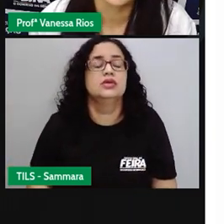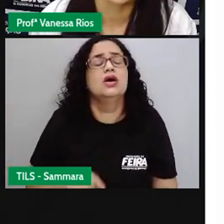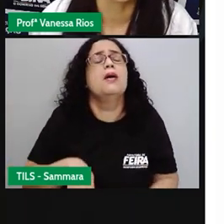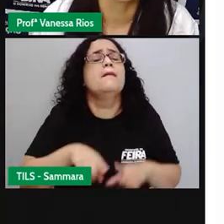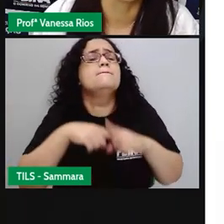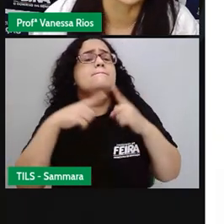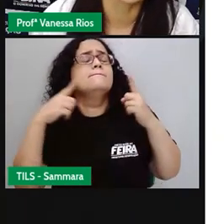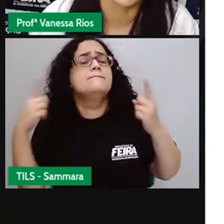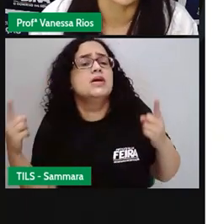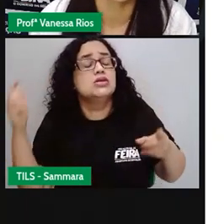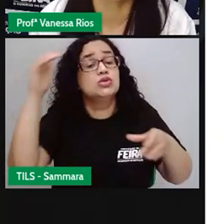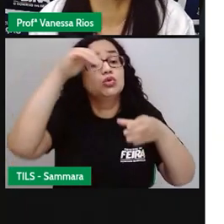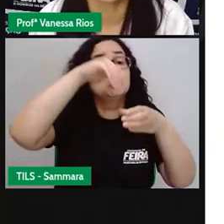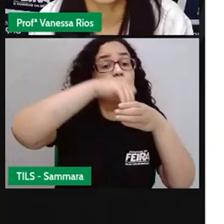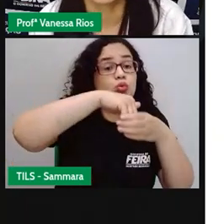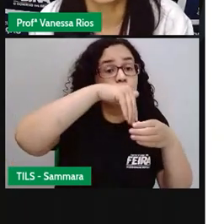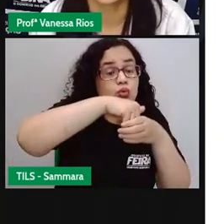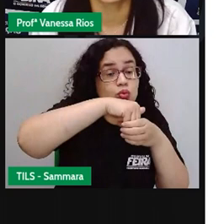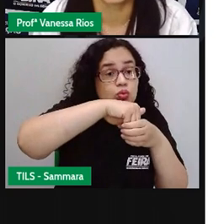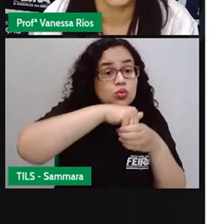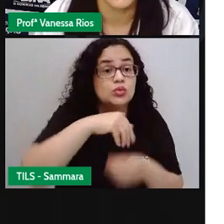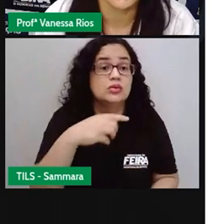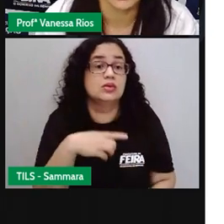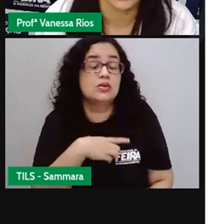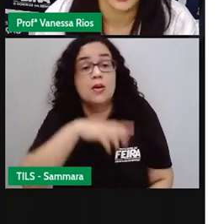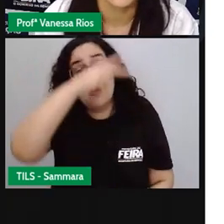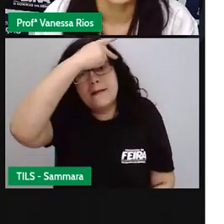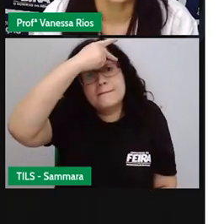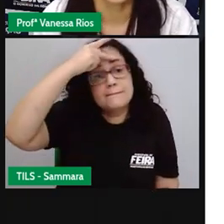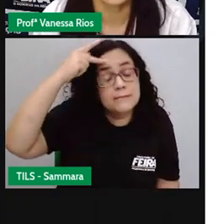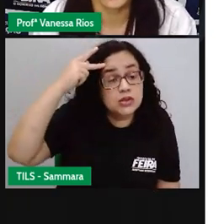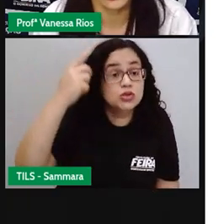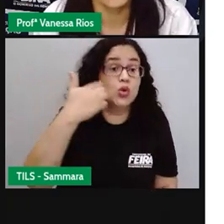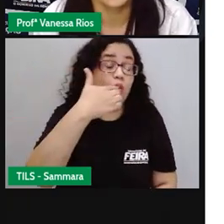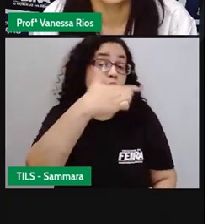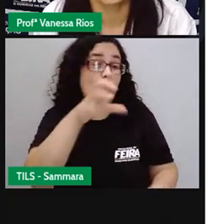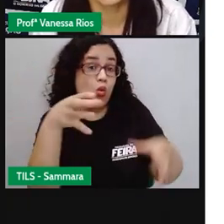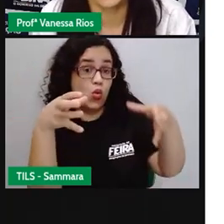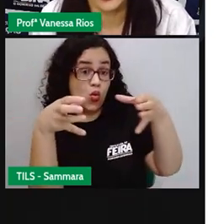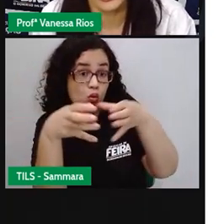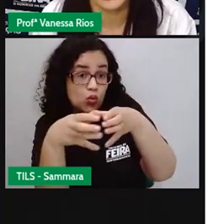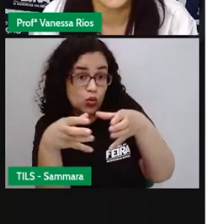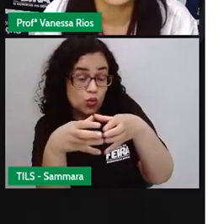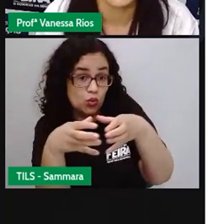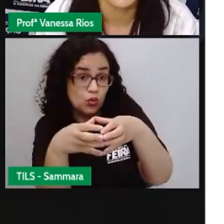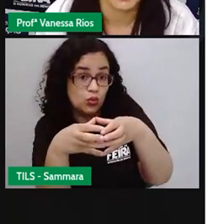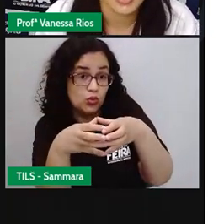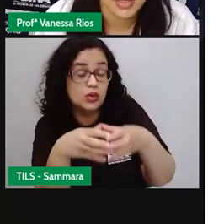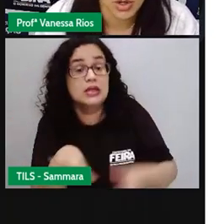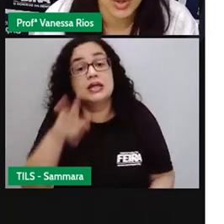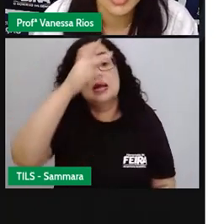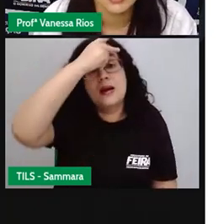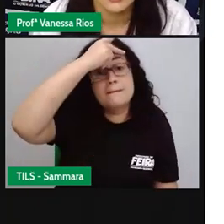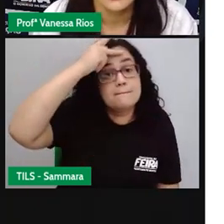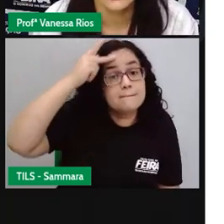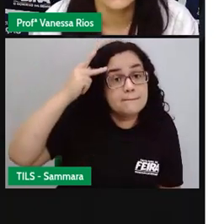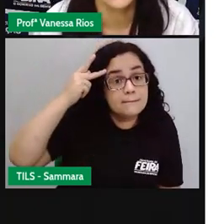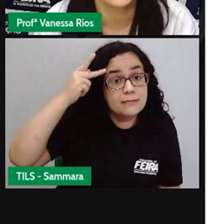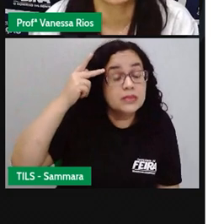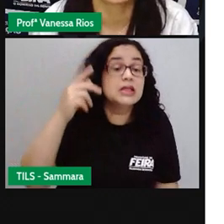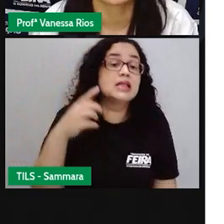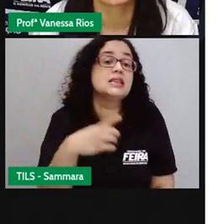Mas aí, dentro desse relacionamento entre uma pessoa e o grupo, entre o grupo e as pessoas,